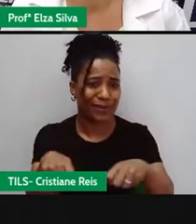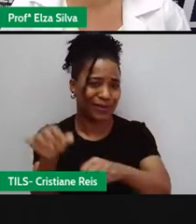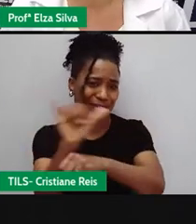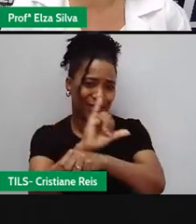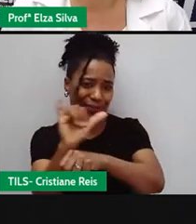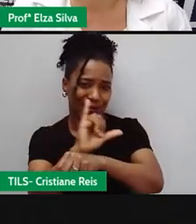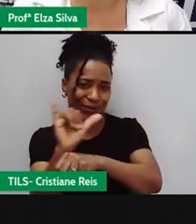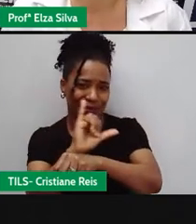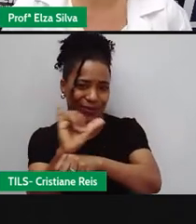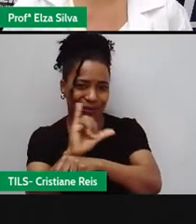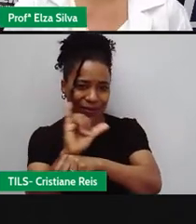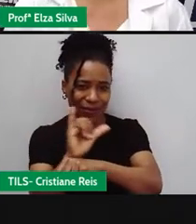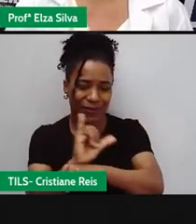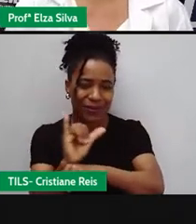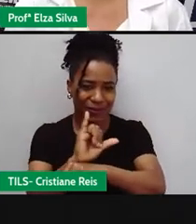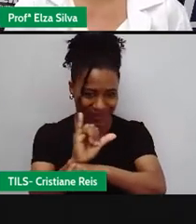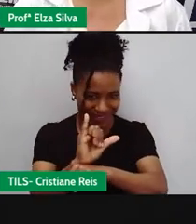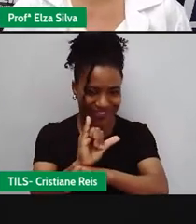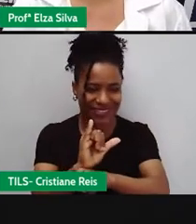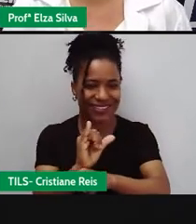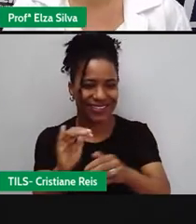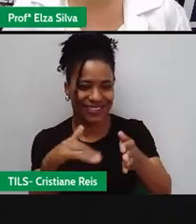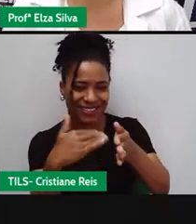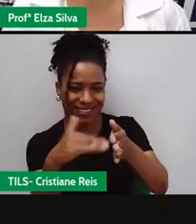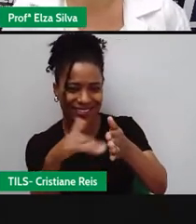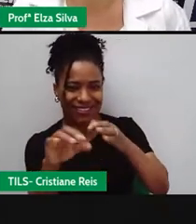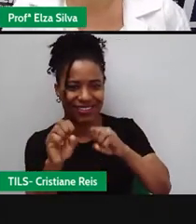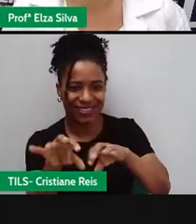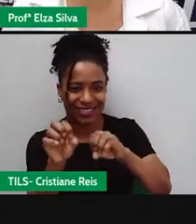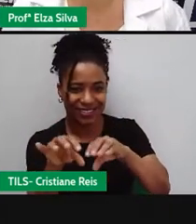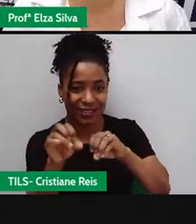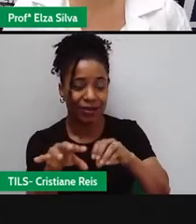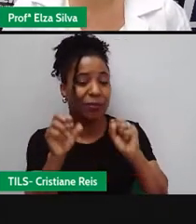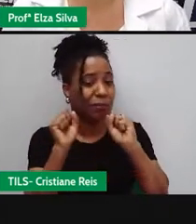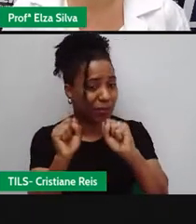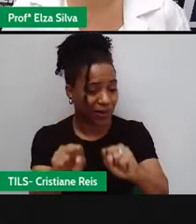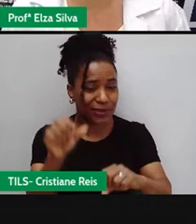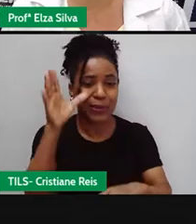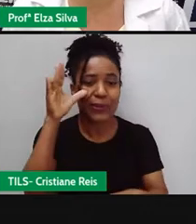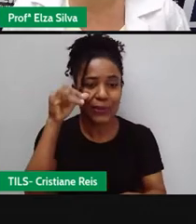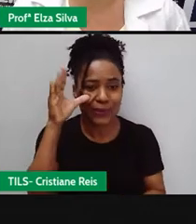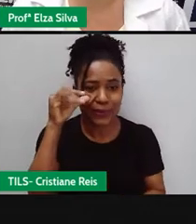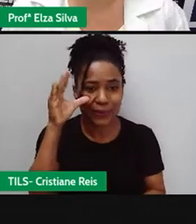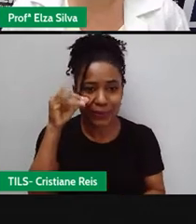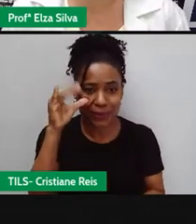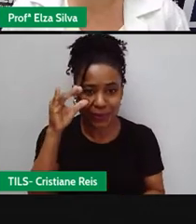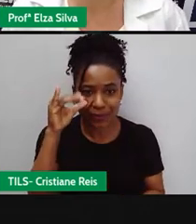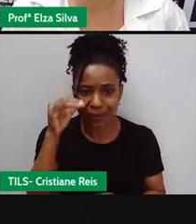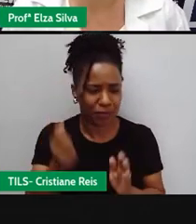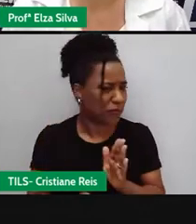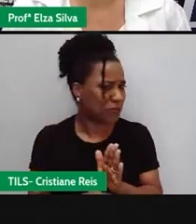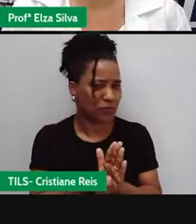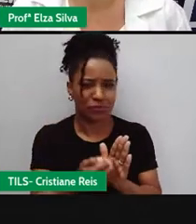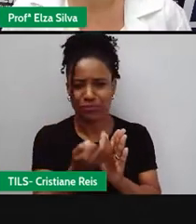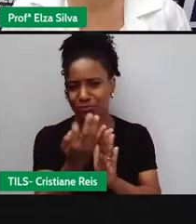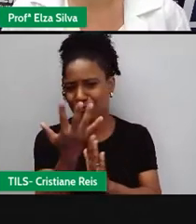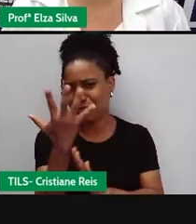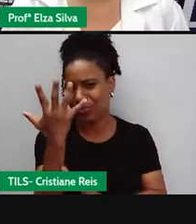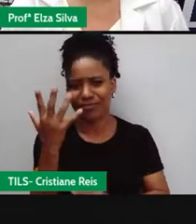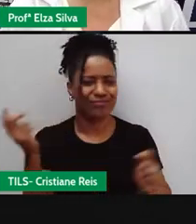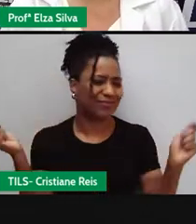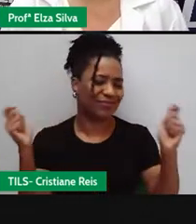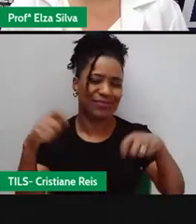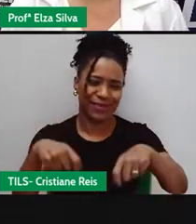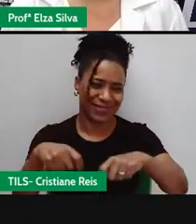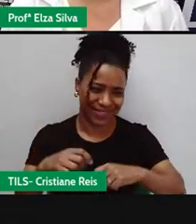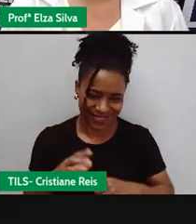Justamente para que você possa assisti-las quantas vezes achar necessário para a sua